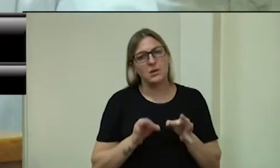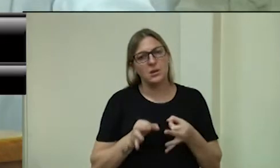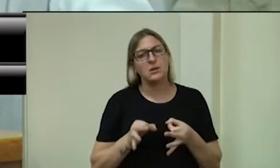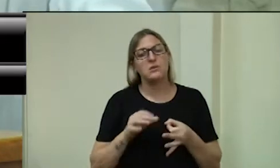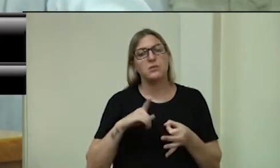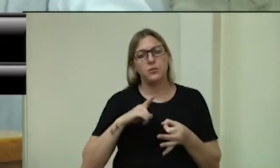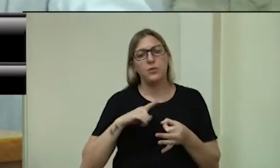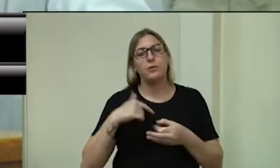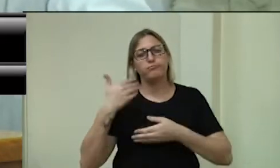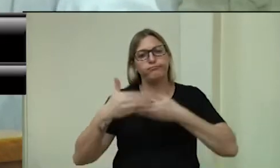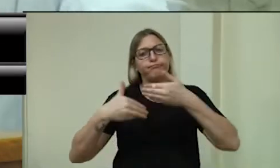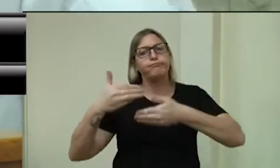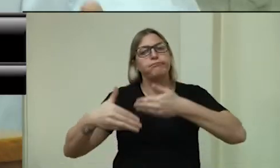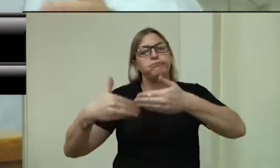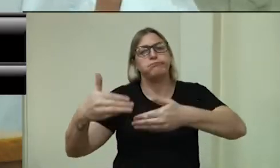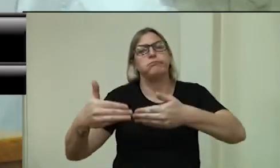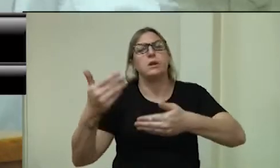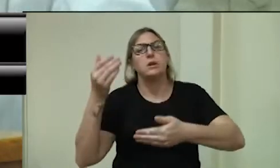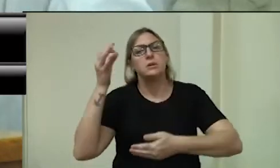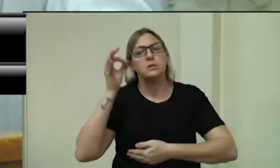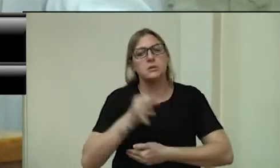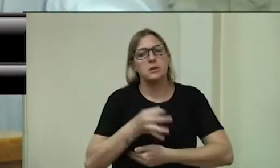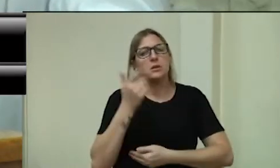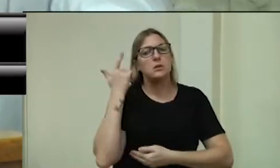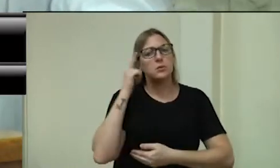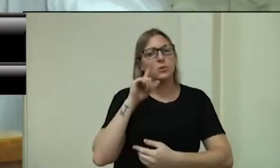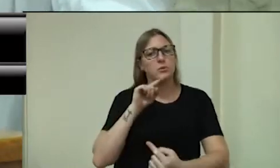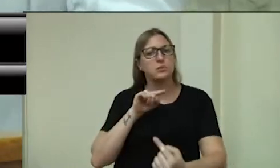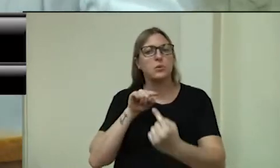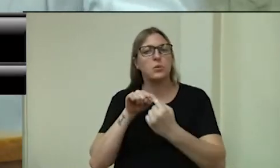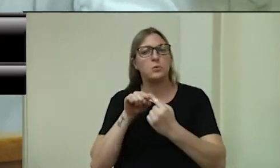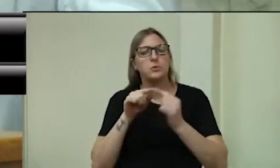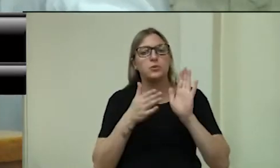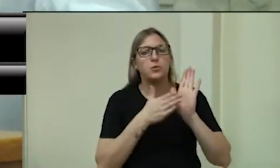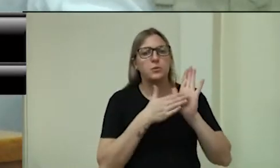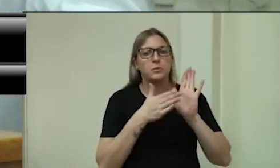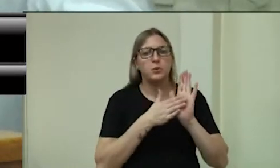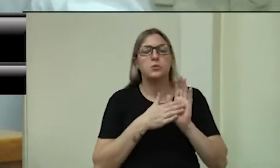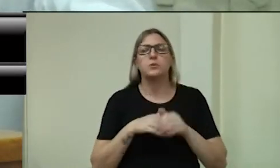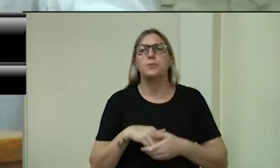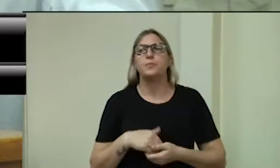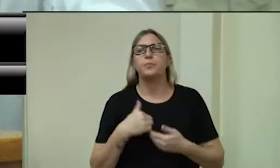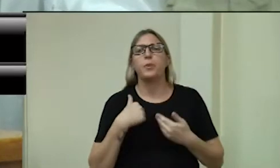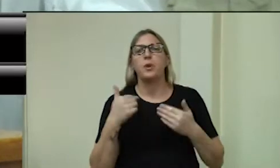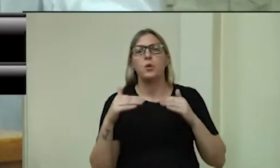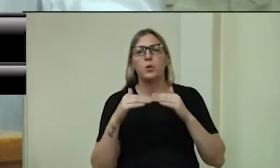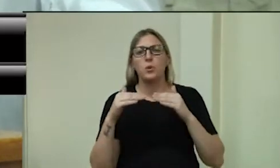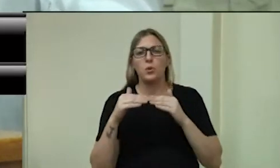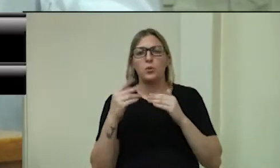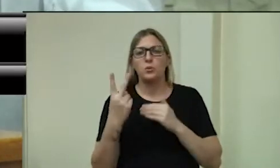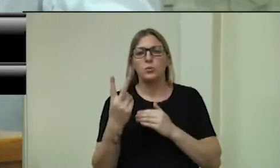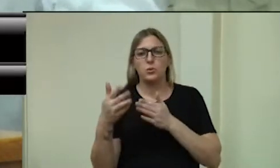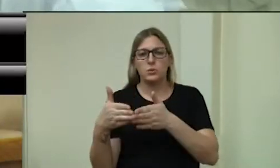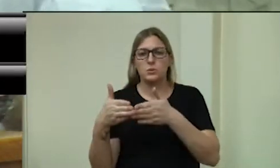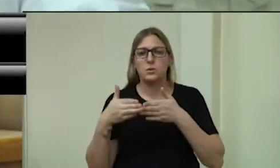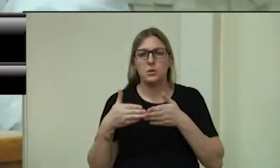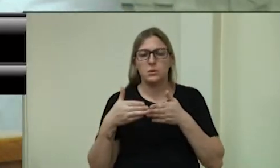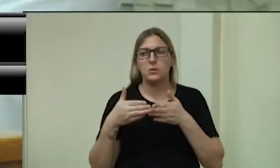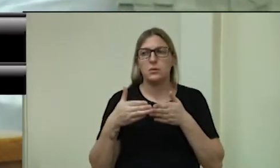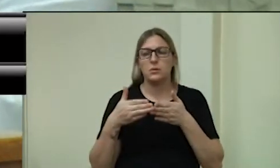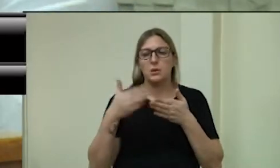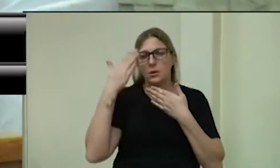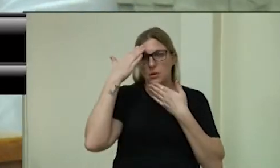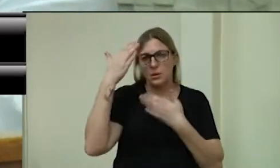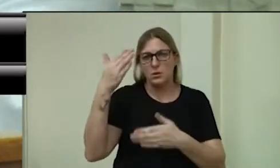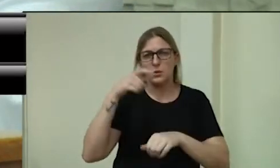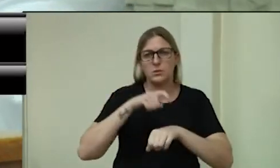andamento e com certeza vamos alcançar o objetivo dessas proposições. Então, sou favorável aos dois requerimentos. Senhor presidente, agradeço pela tolerância